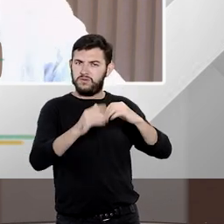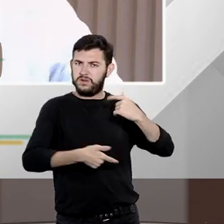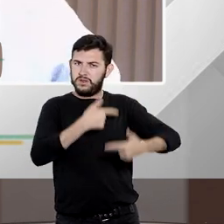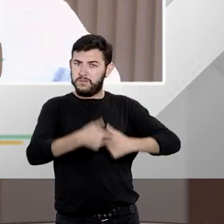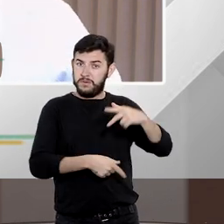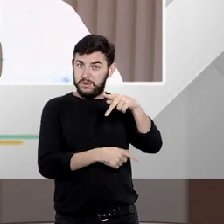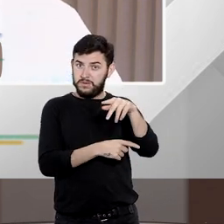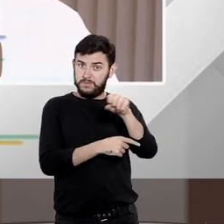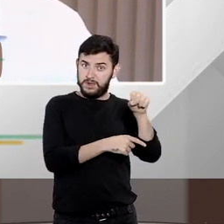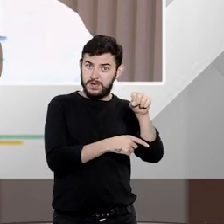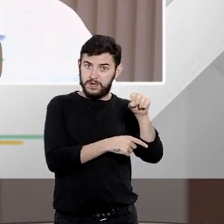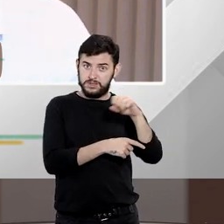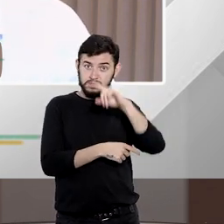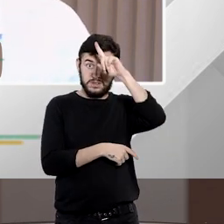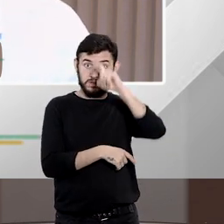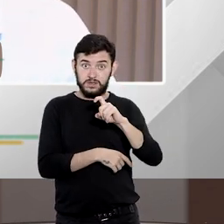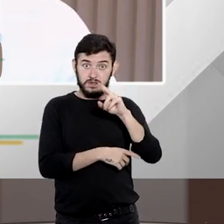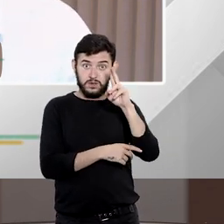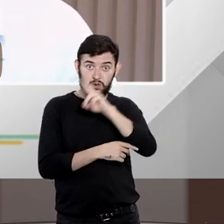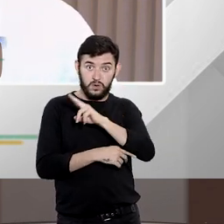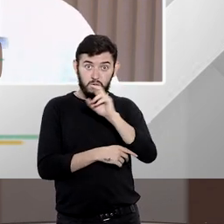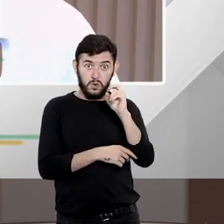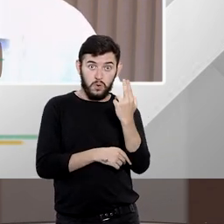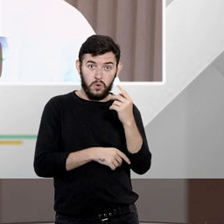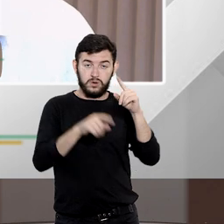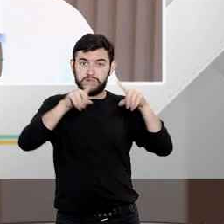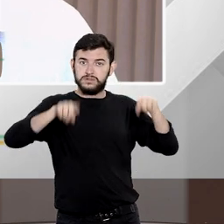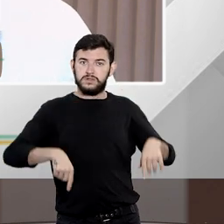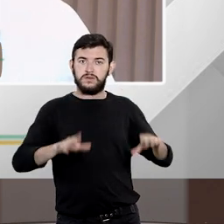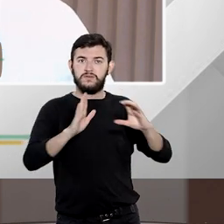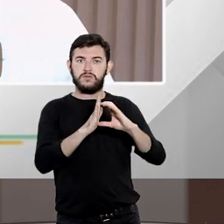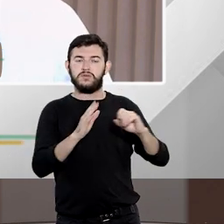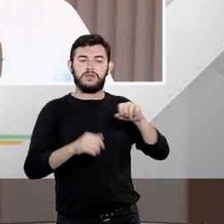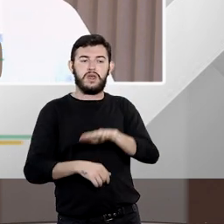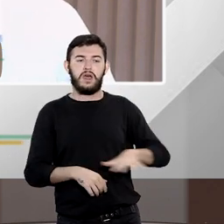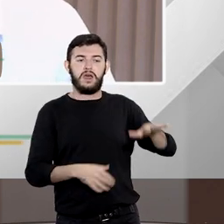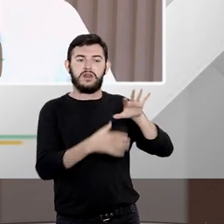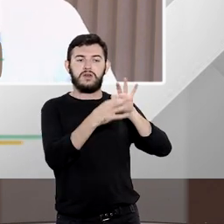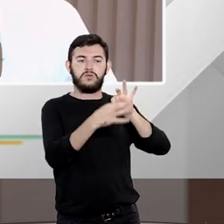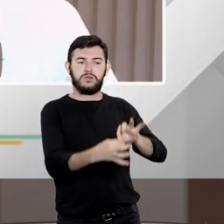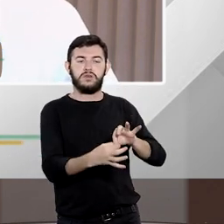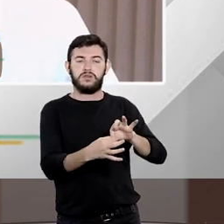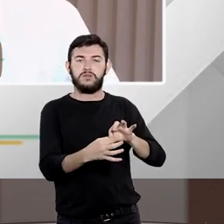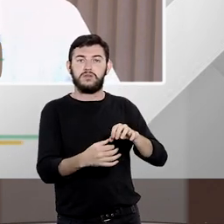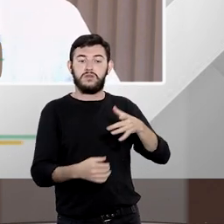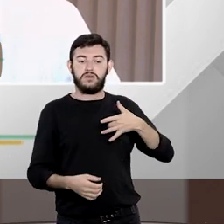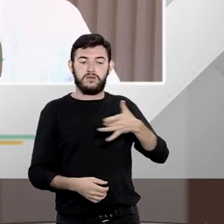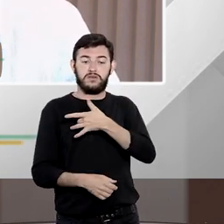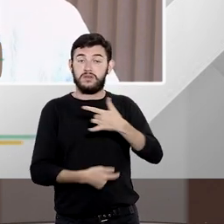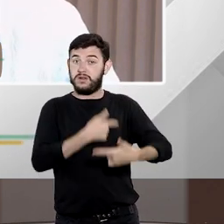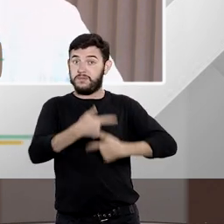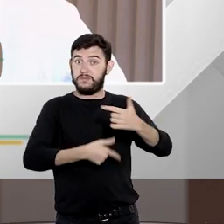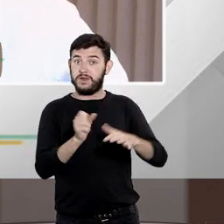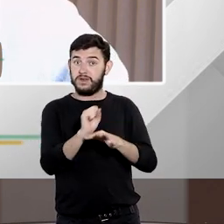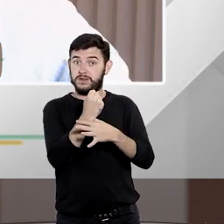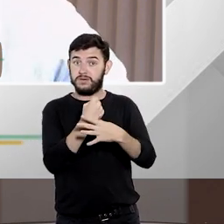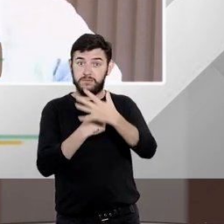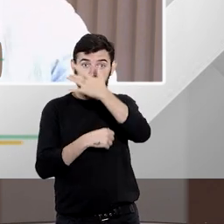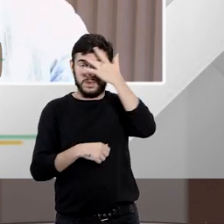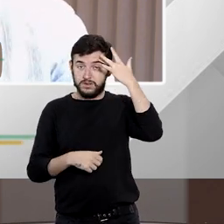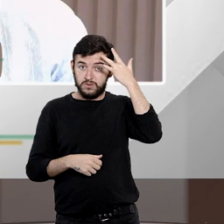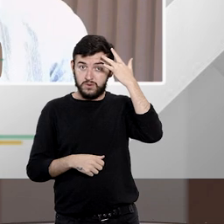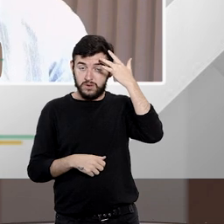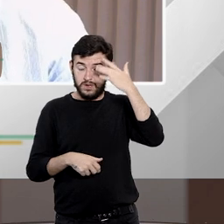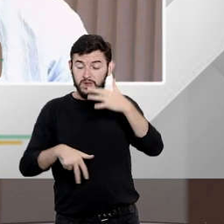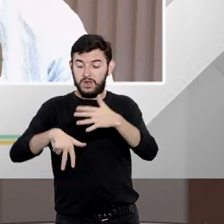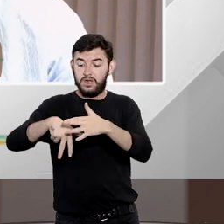-socorro aqueles servidores da área da saúde que precisam estar trabalhando para garantir que aquelas pessoas que estão internadas não